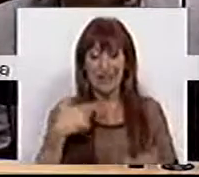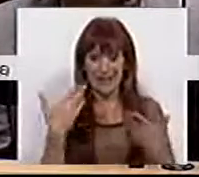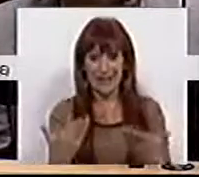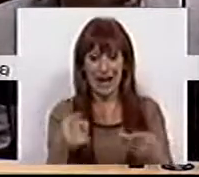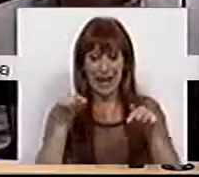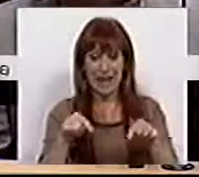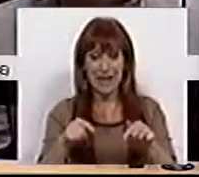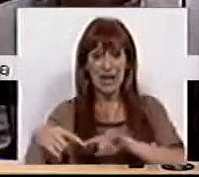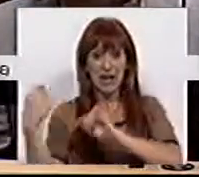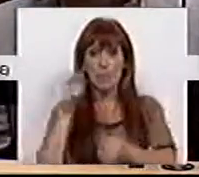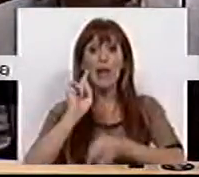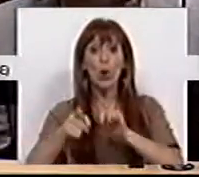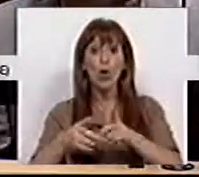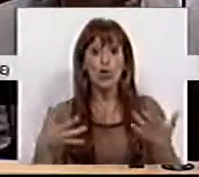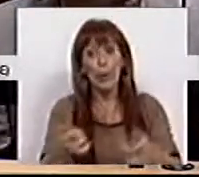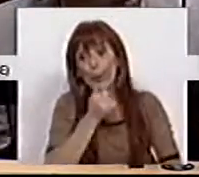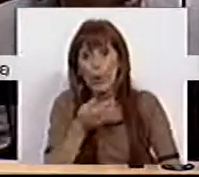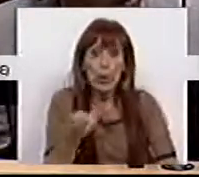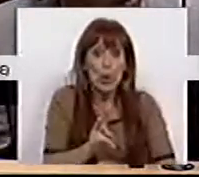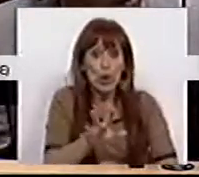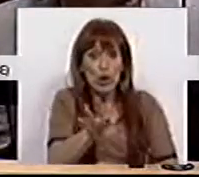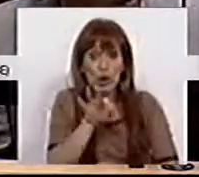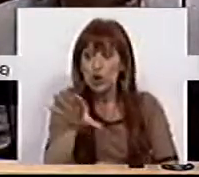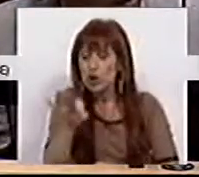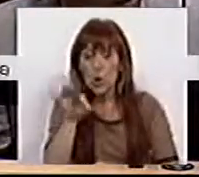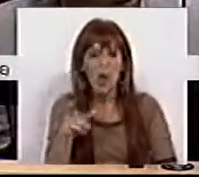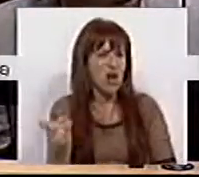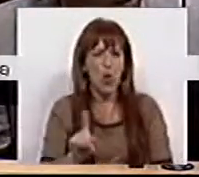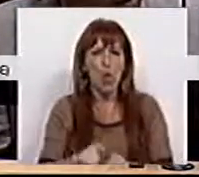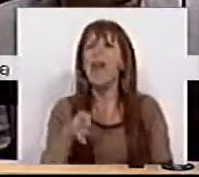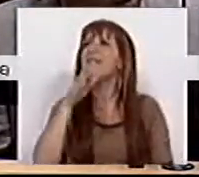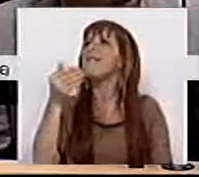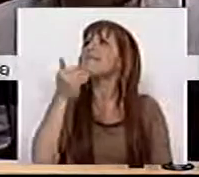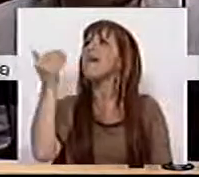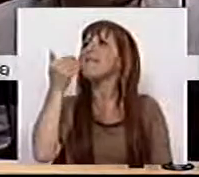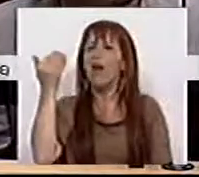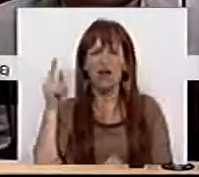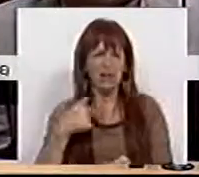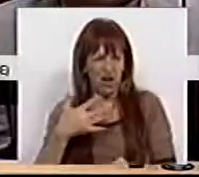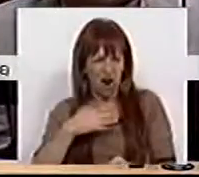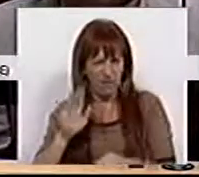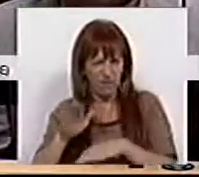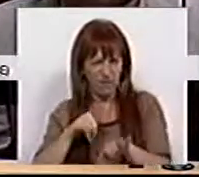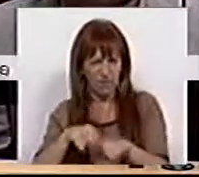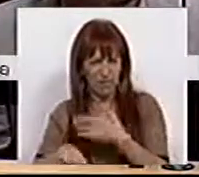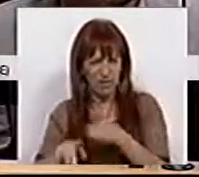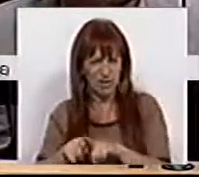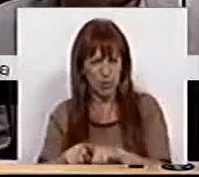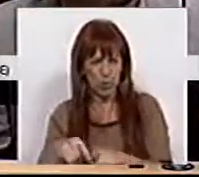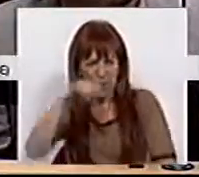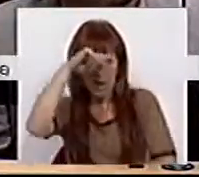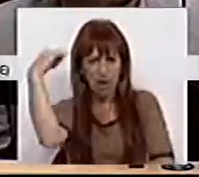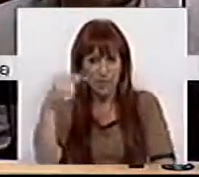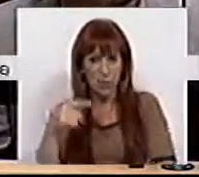está aqui a debate são as escolhas. Não é a demagogia que aqui pretendeu fazer das